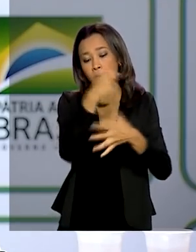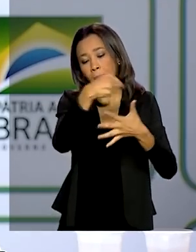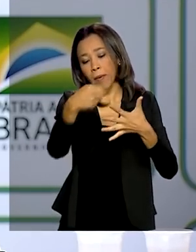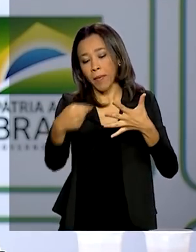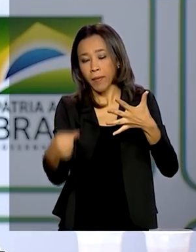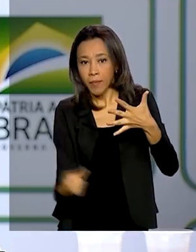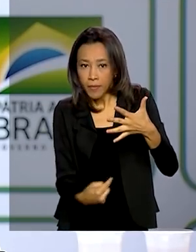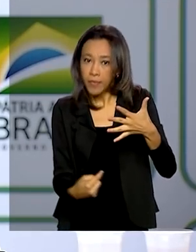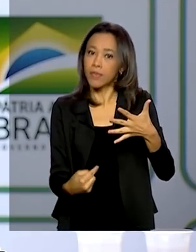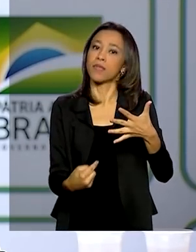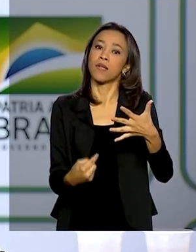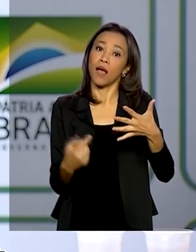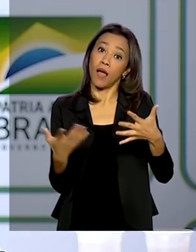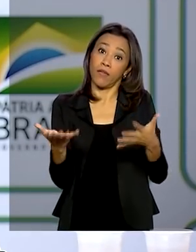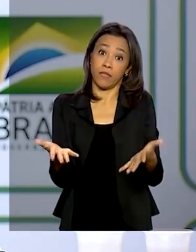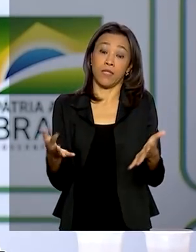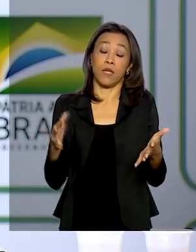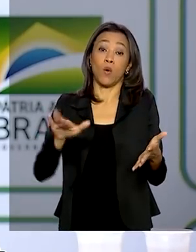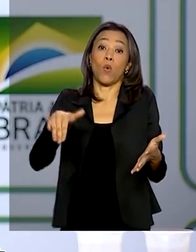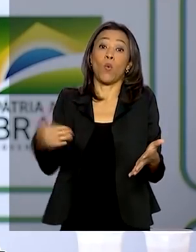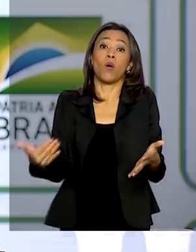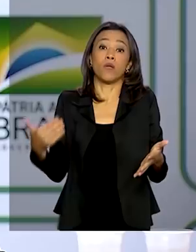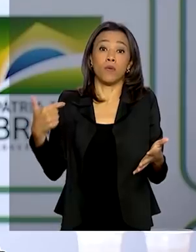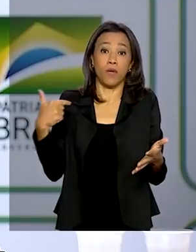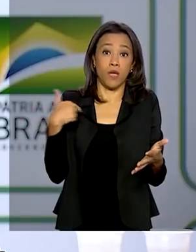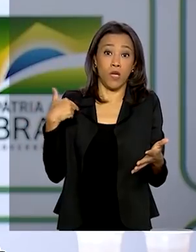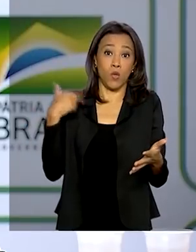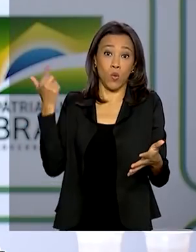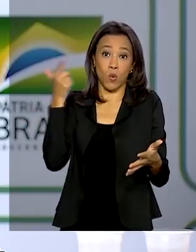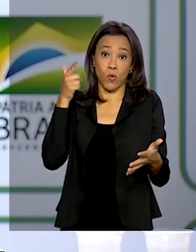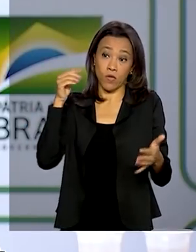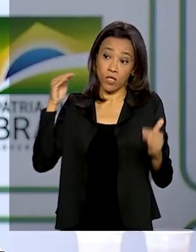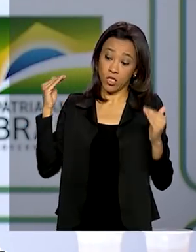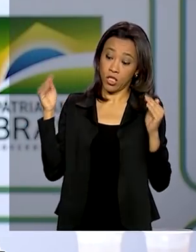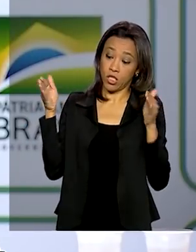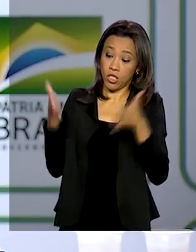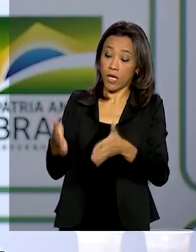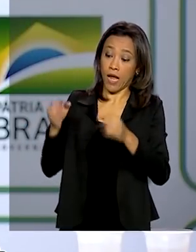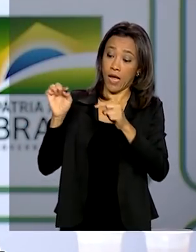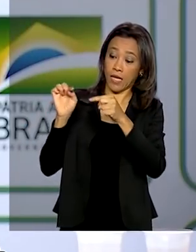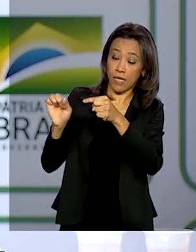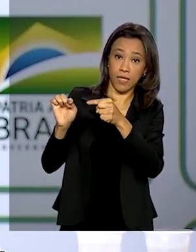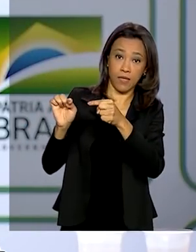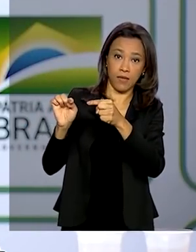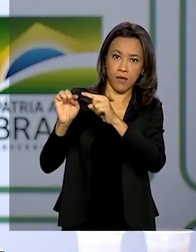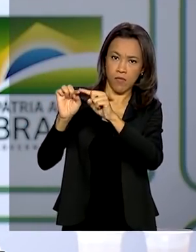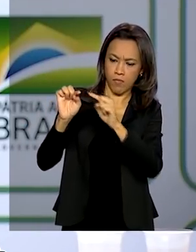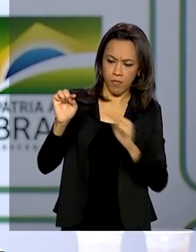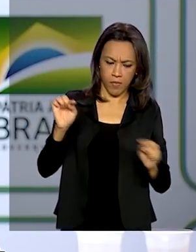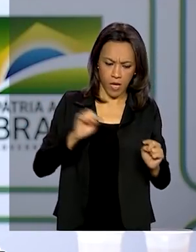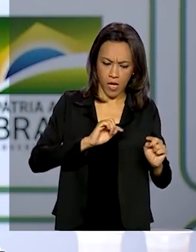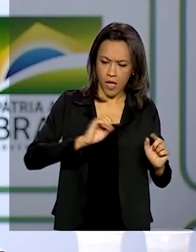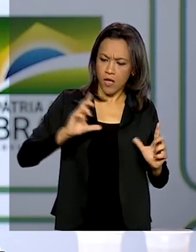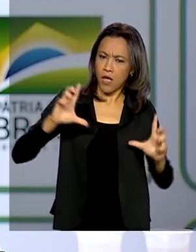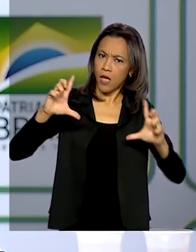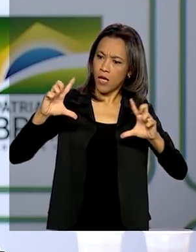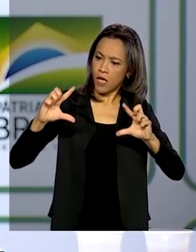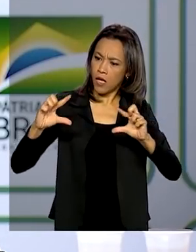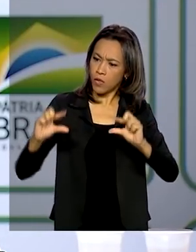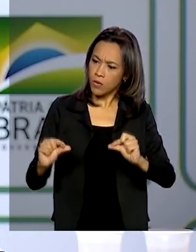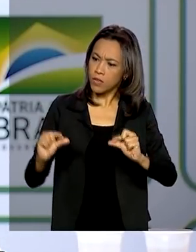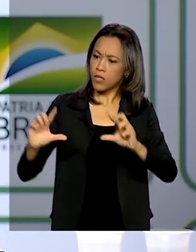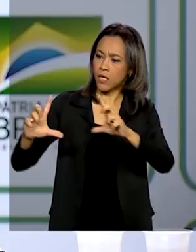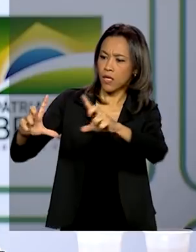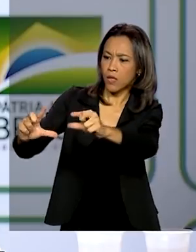patamar. Aí você chega. Quando eu chegar neste patamar, eu passo a considerar conter um bairro,